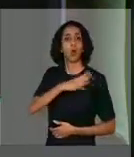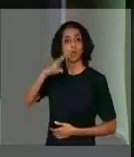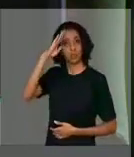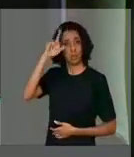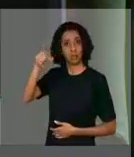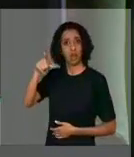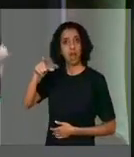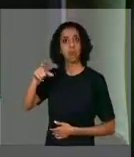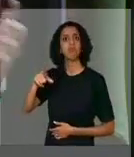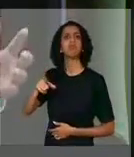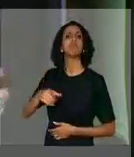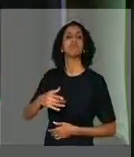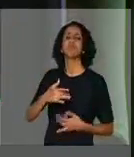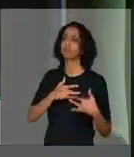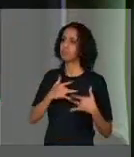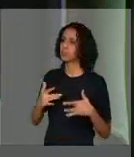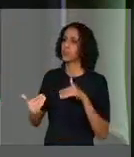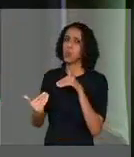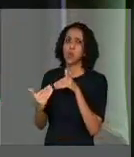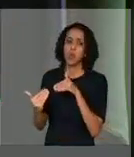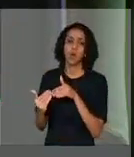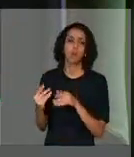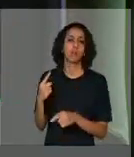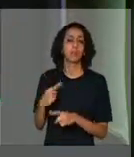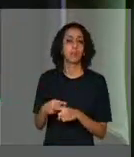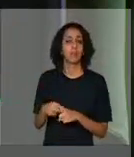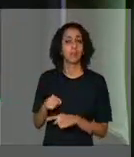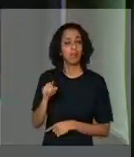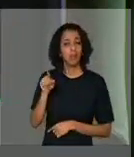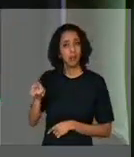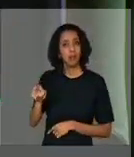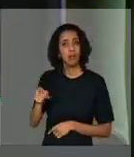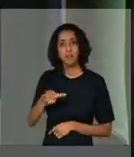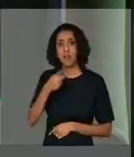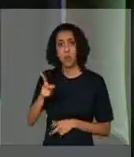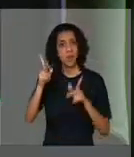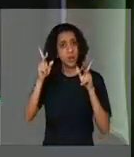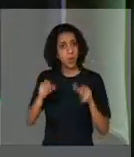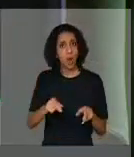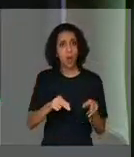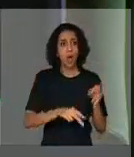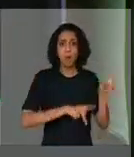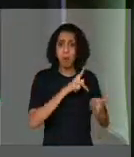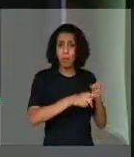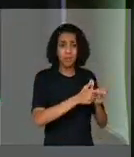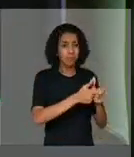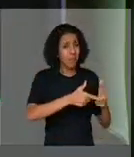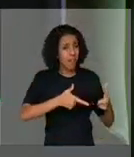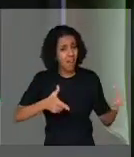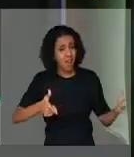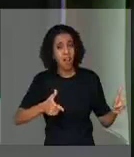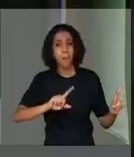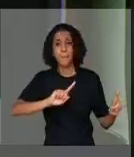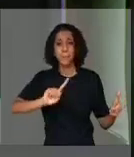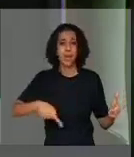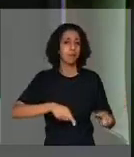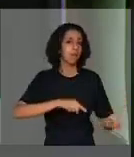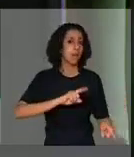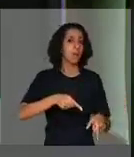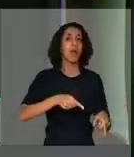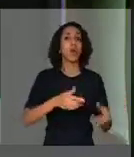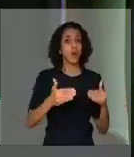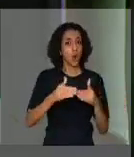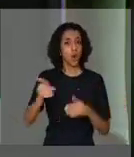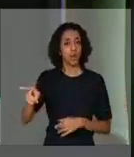no mesmo sentido que pensam milhares e milhares de brasileiros. E não fugiu da